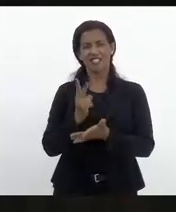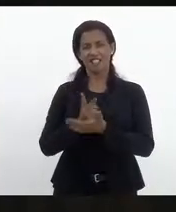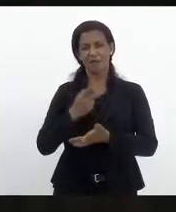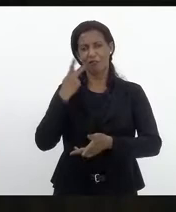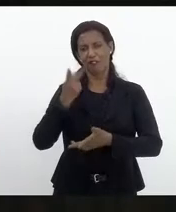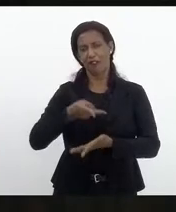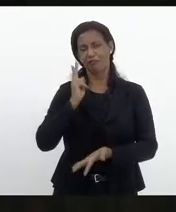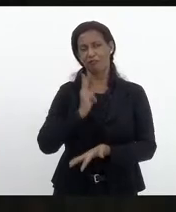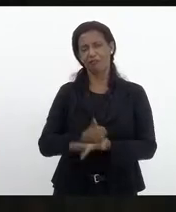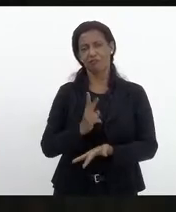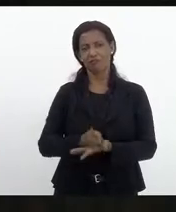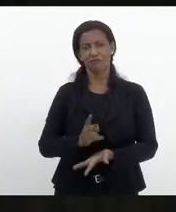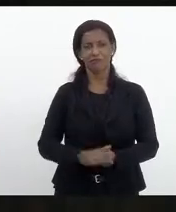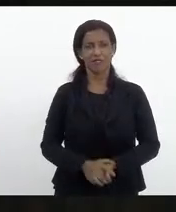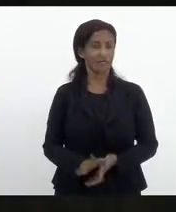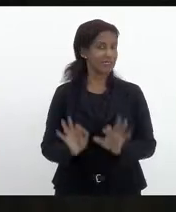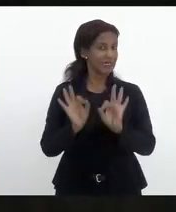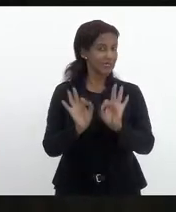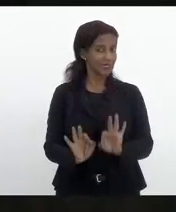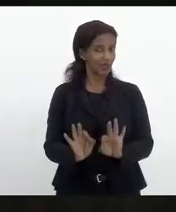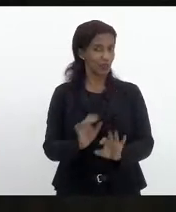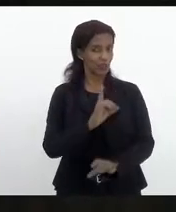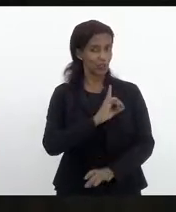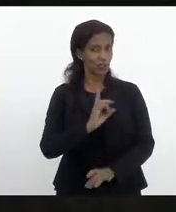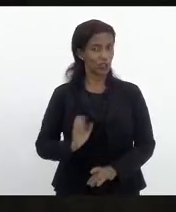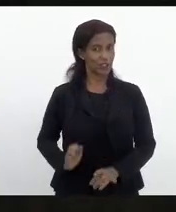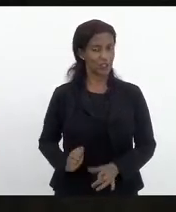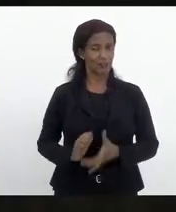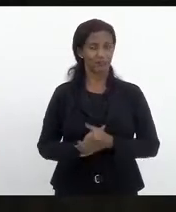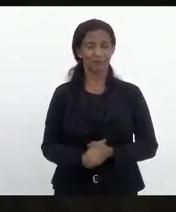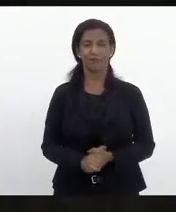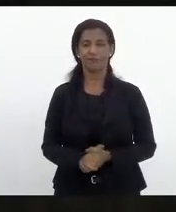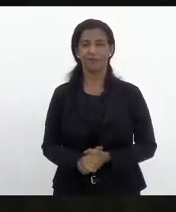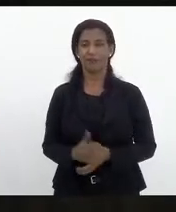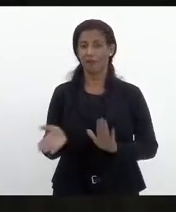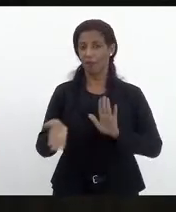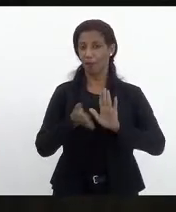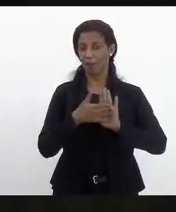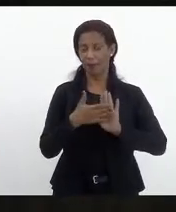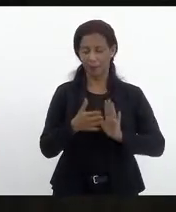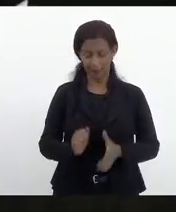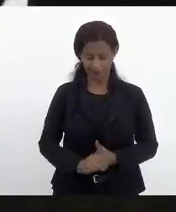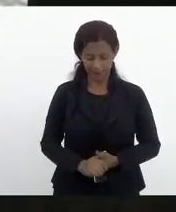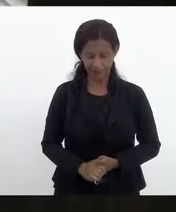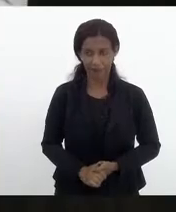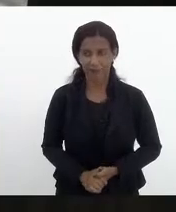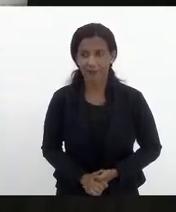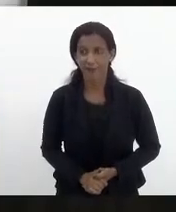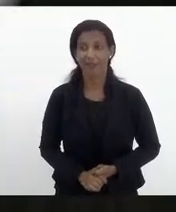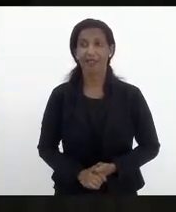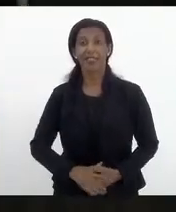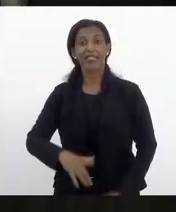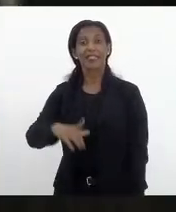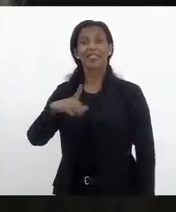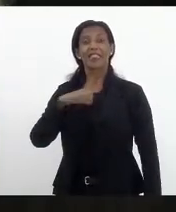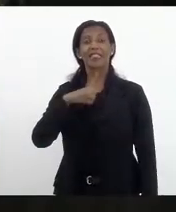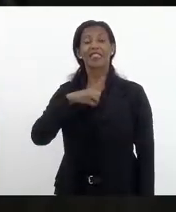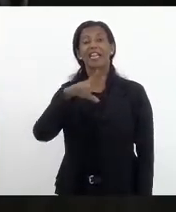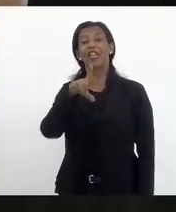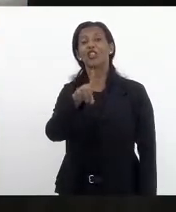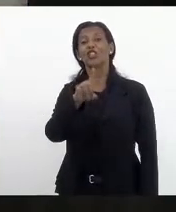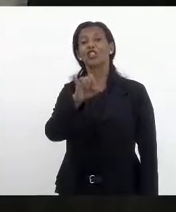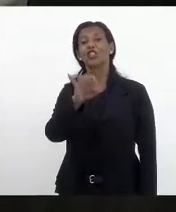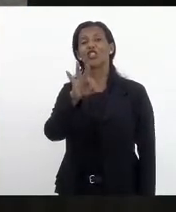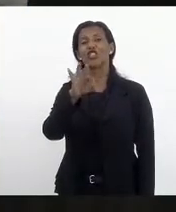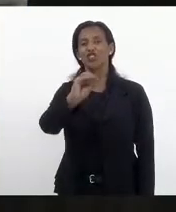nesse tema. Certo, deputado Dionísio Lins? Vamos à pauta. Tenho dito, como diz o deputado Dionísio